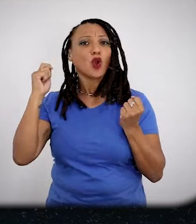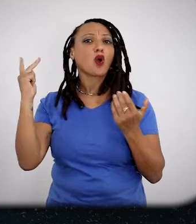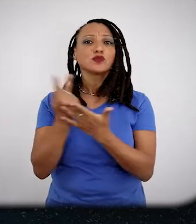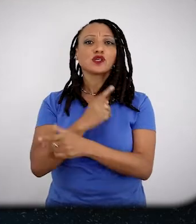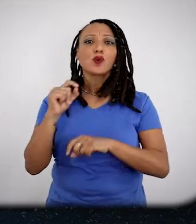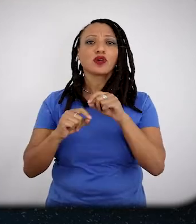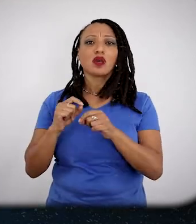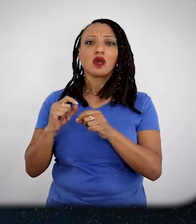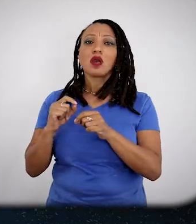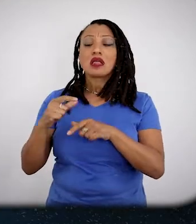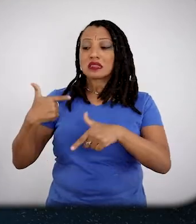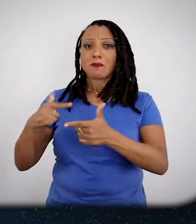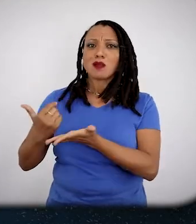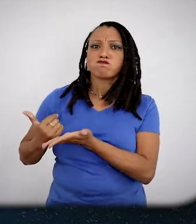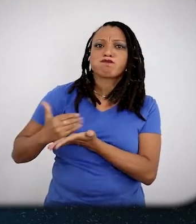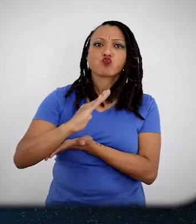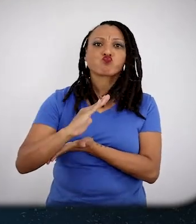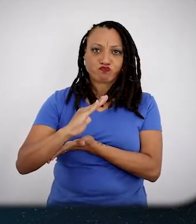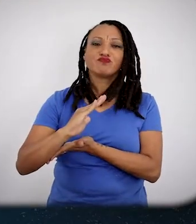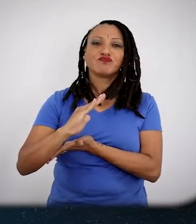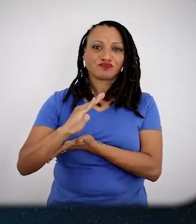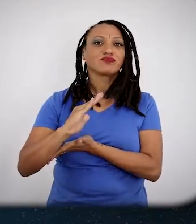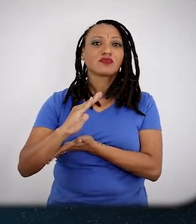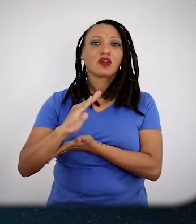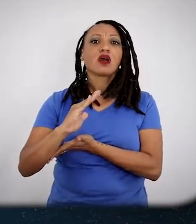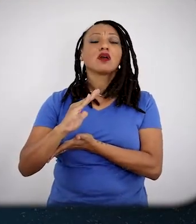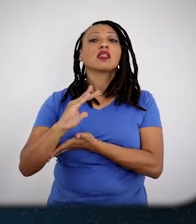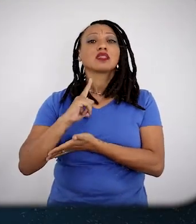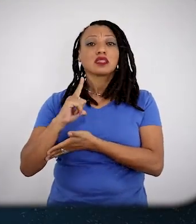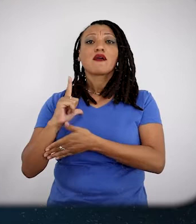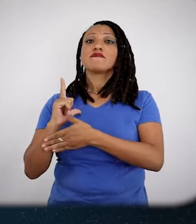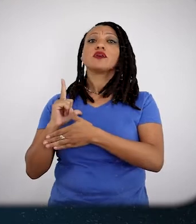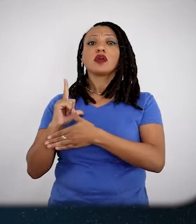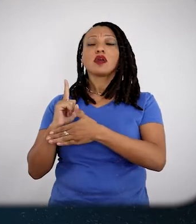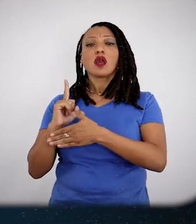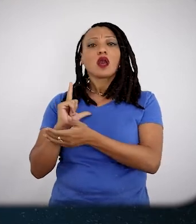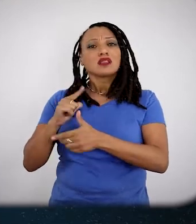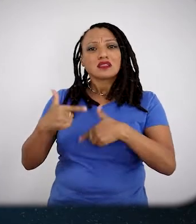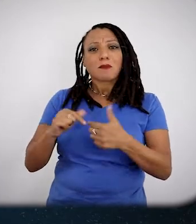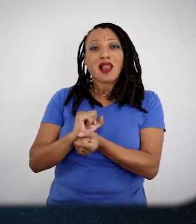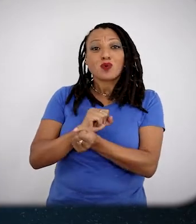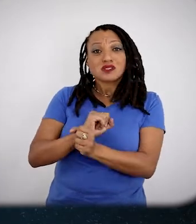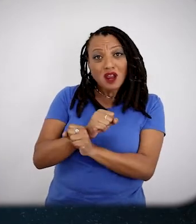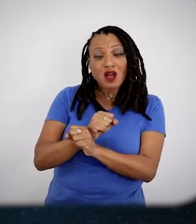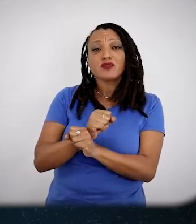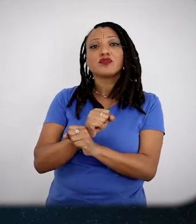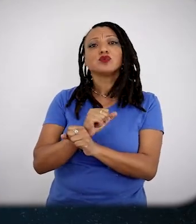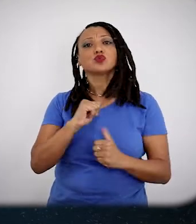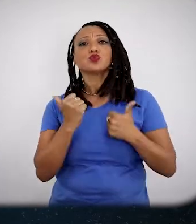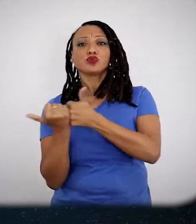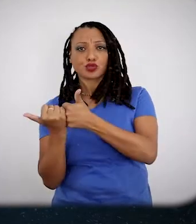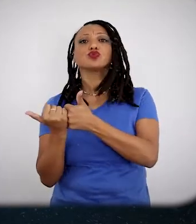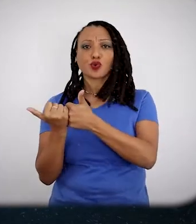alijados totalmente, não é? Do mercado de trabalho, com fragante substituição da mão de obra escrava pelas